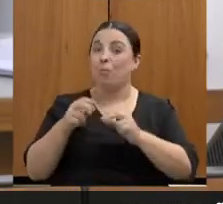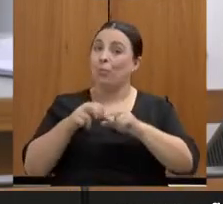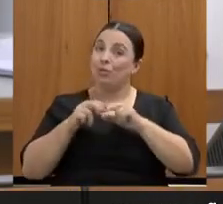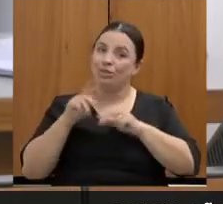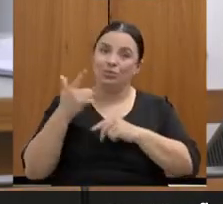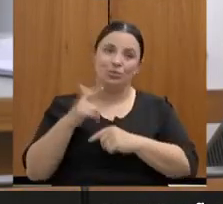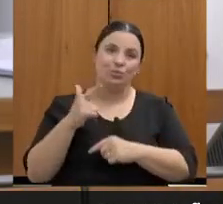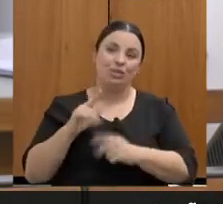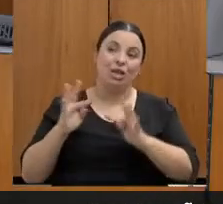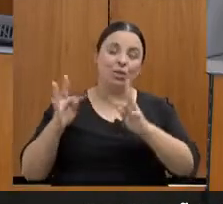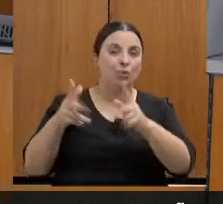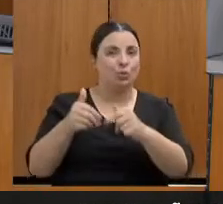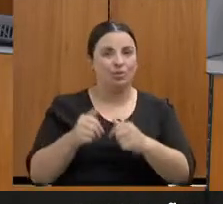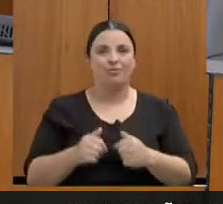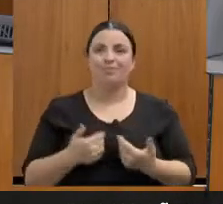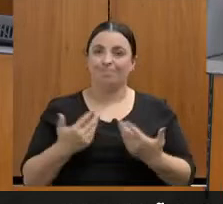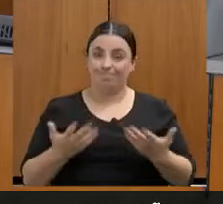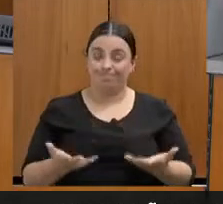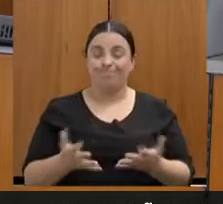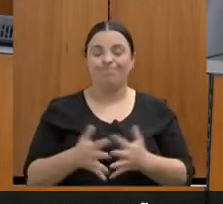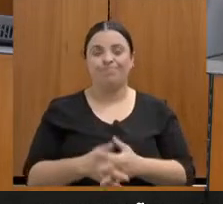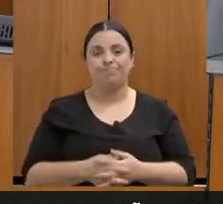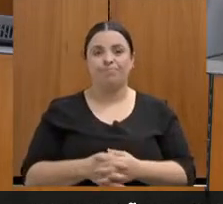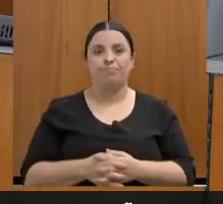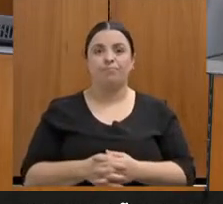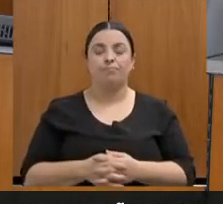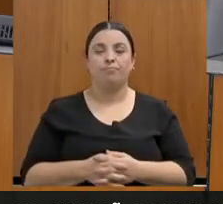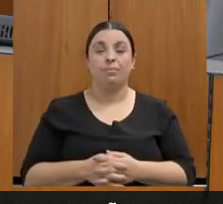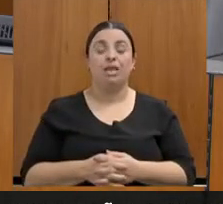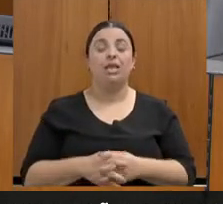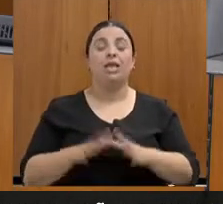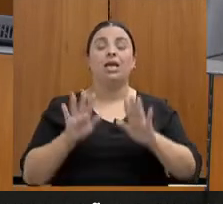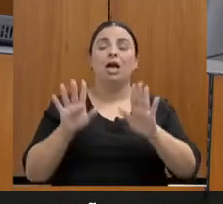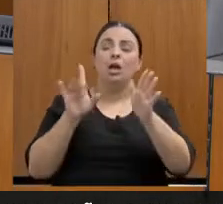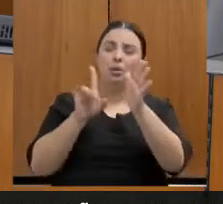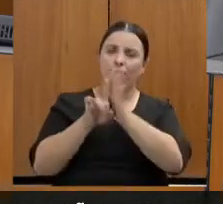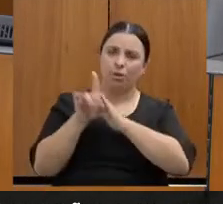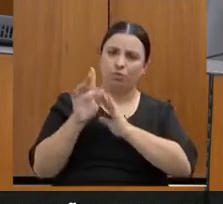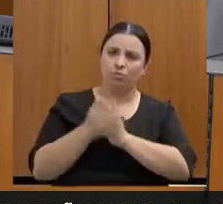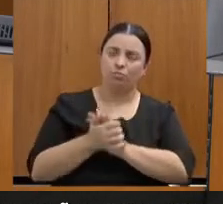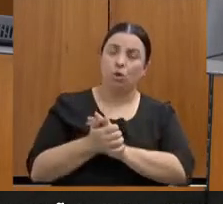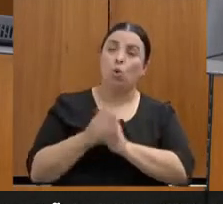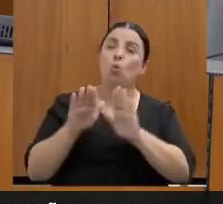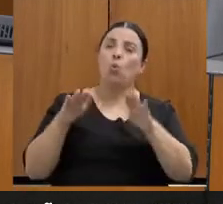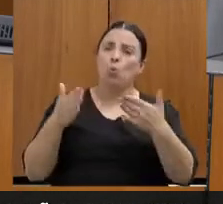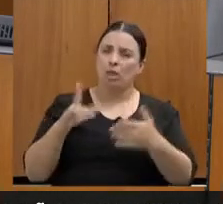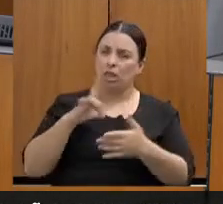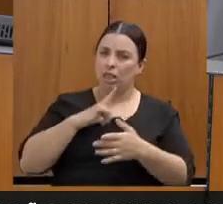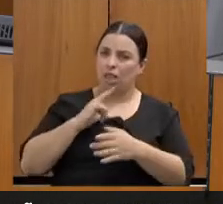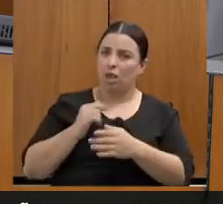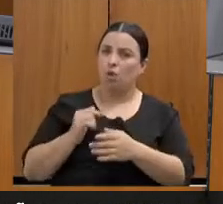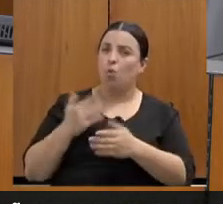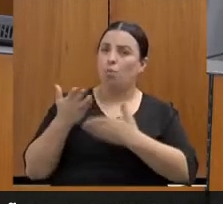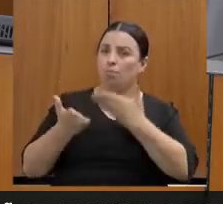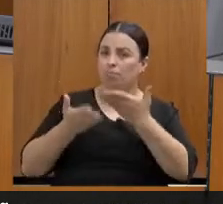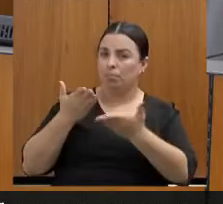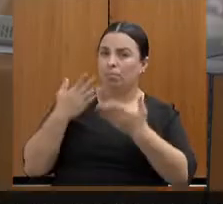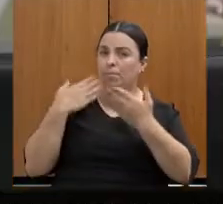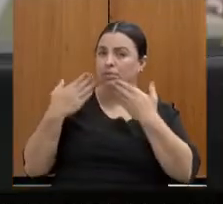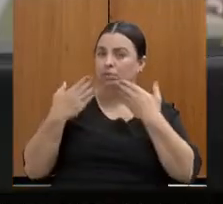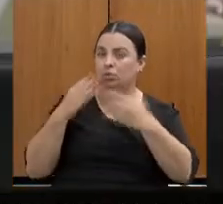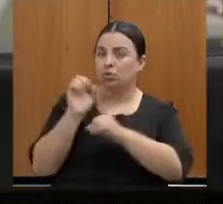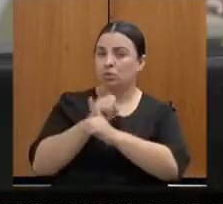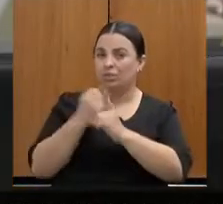E aí, quando existe o atendimento psicossocial, é definido algum plano de